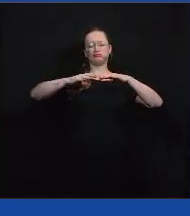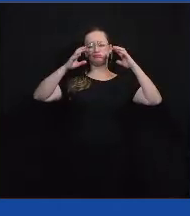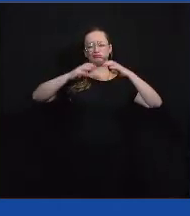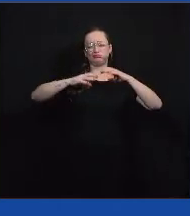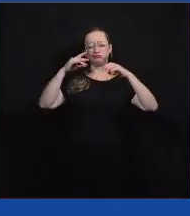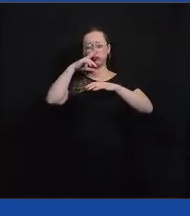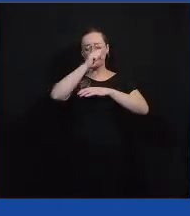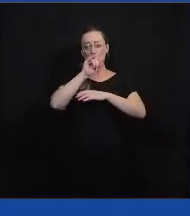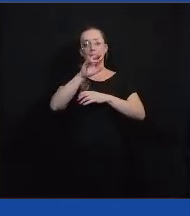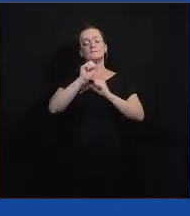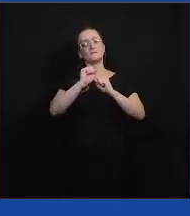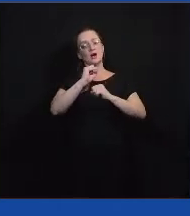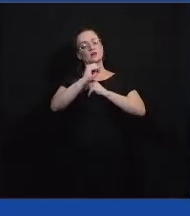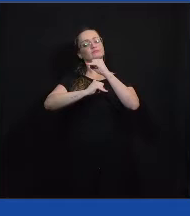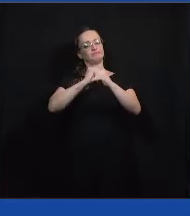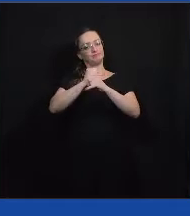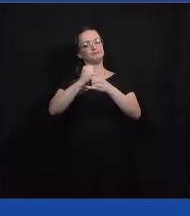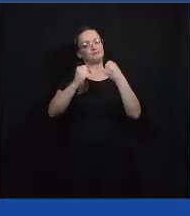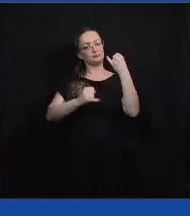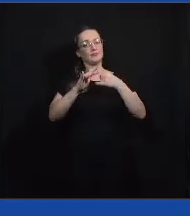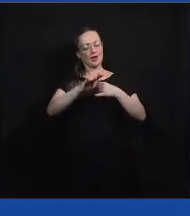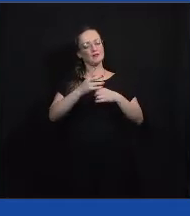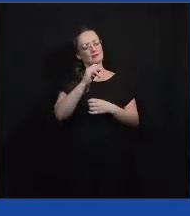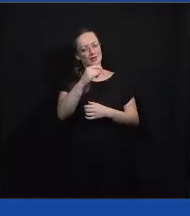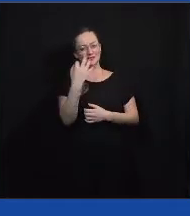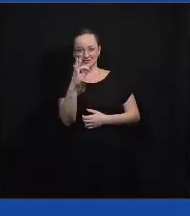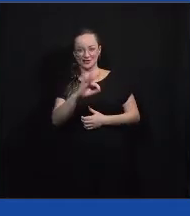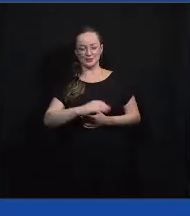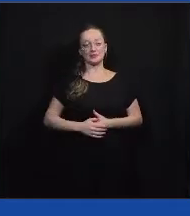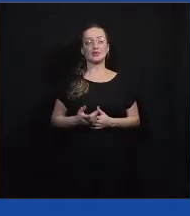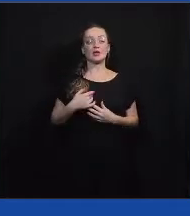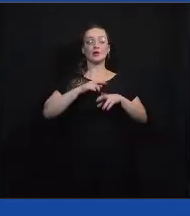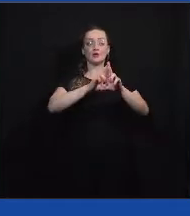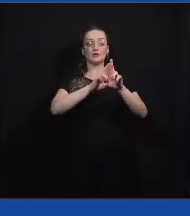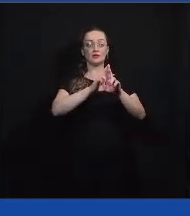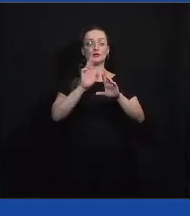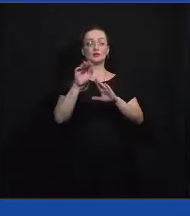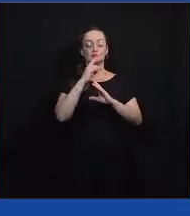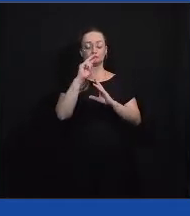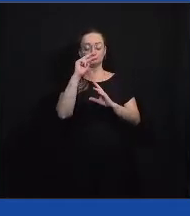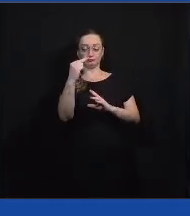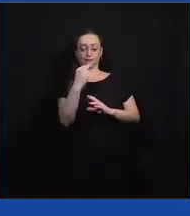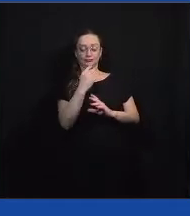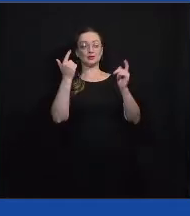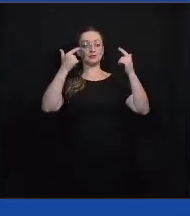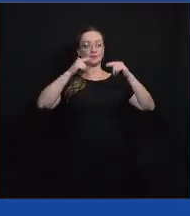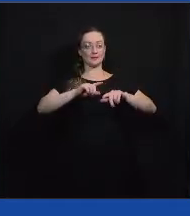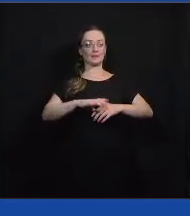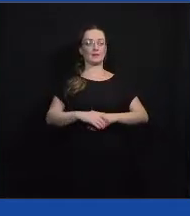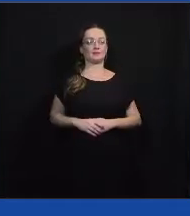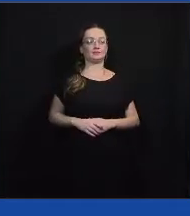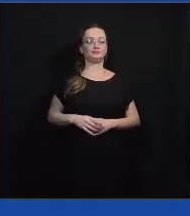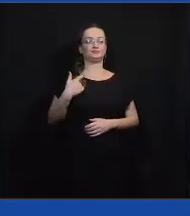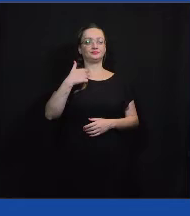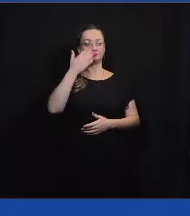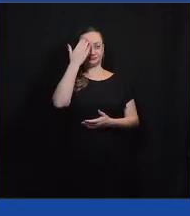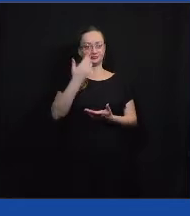mas vai dar tudo certo. Então, espero que todo mundo esteja vendo a minha tela aí, acho que está dando certo.